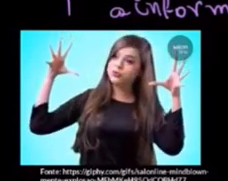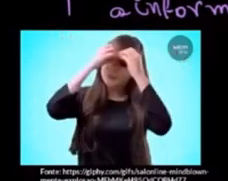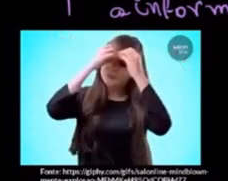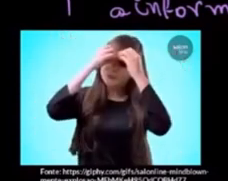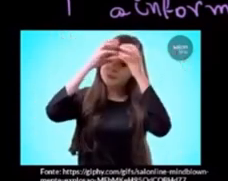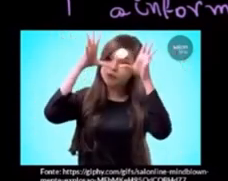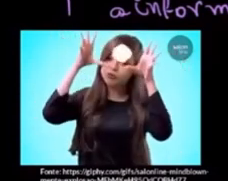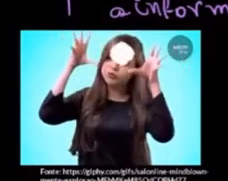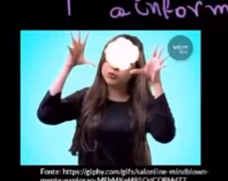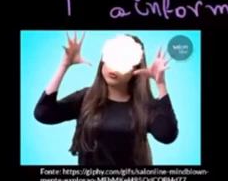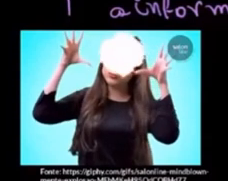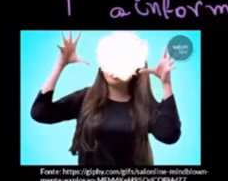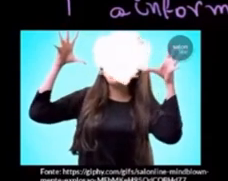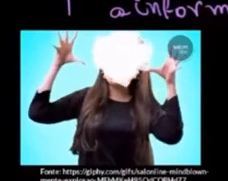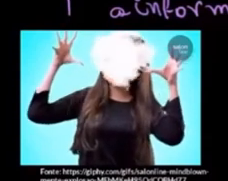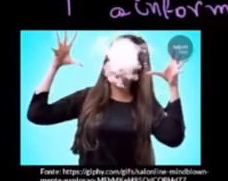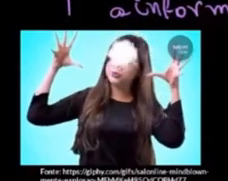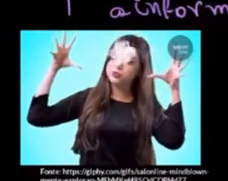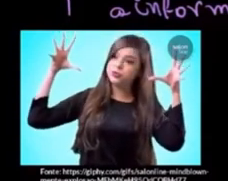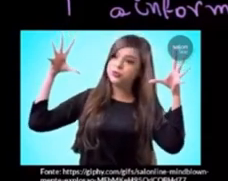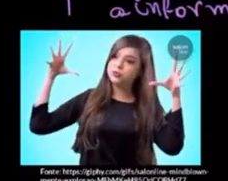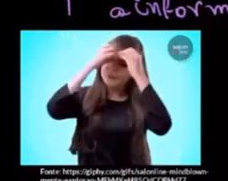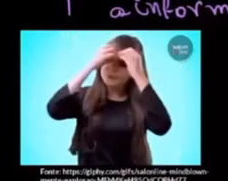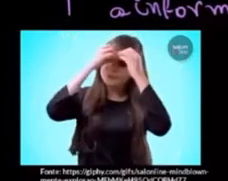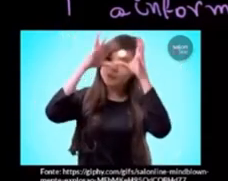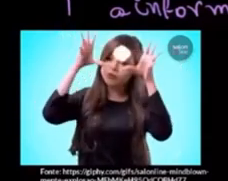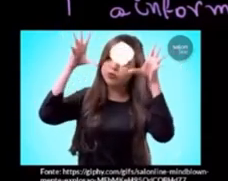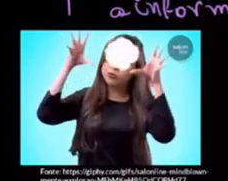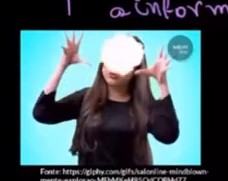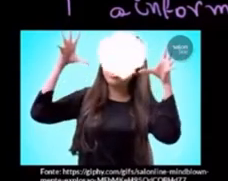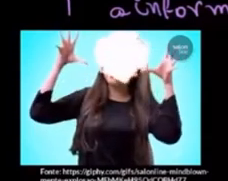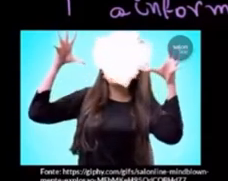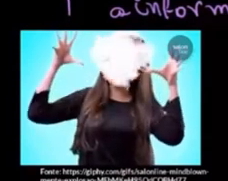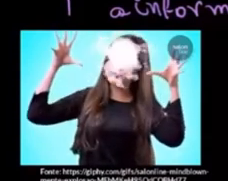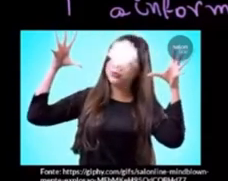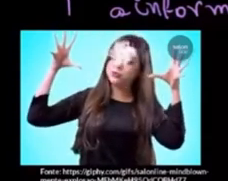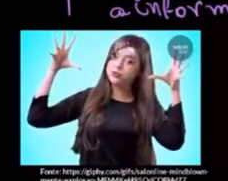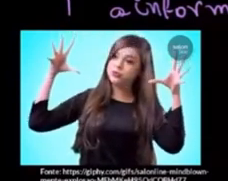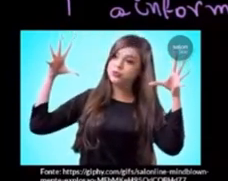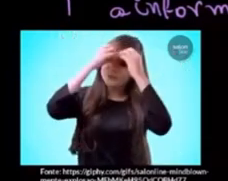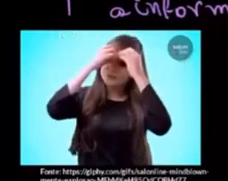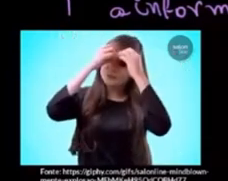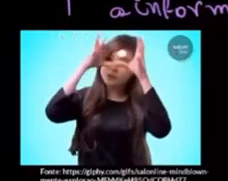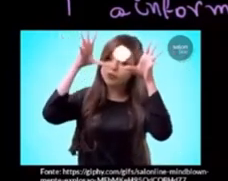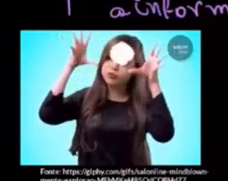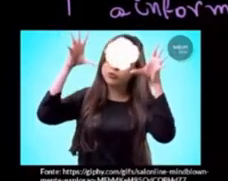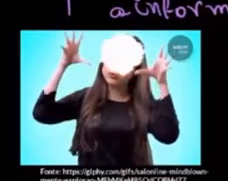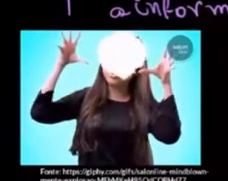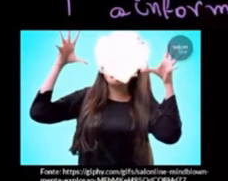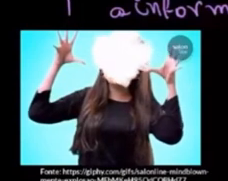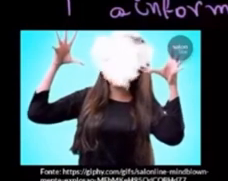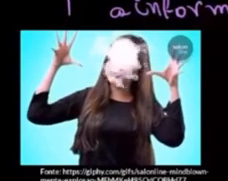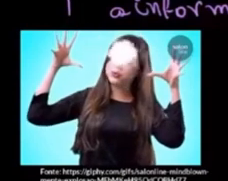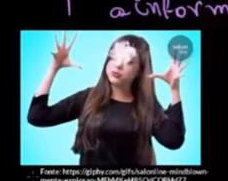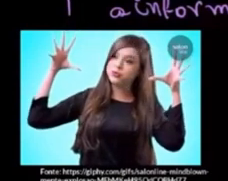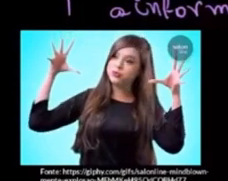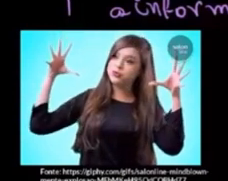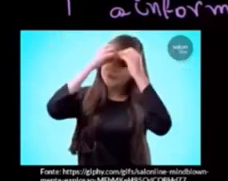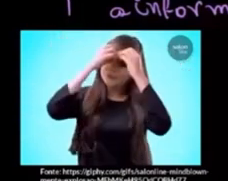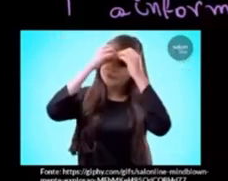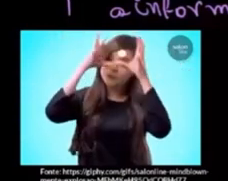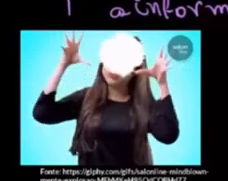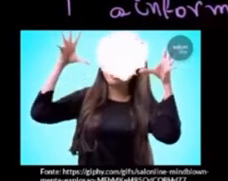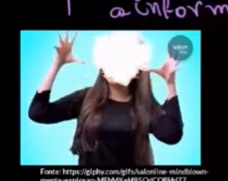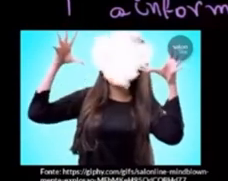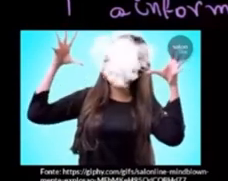conseguimos ter todo esse significado através da interpretação do movimento, de onde a menina está fazendo esse